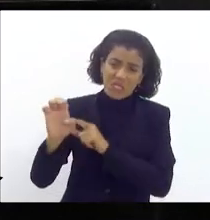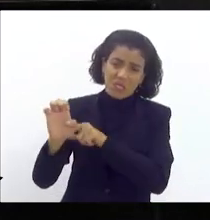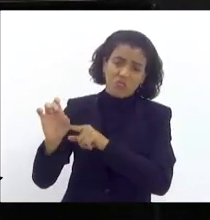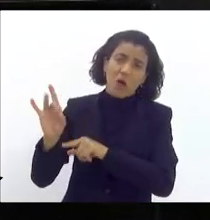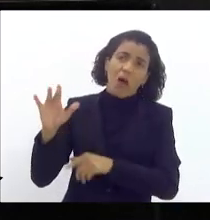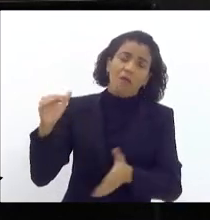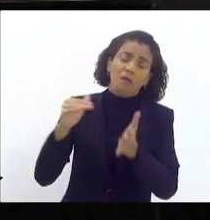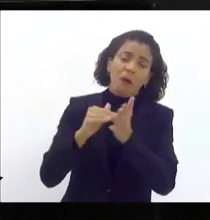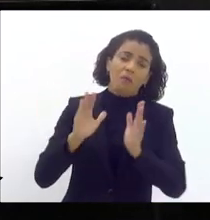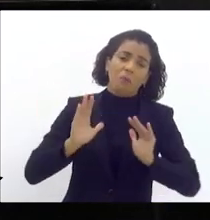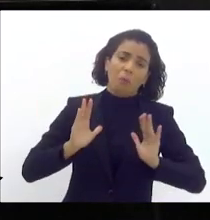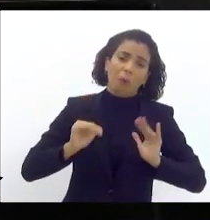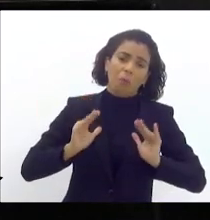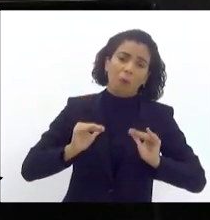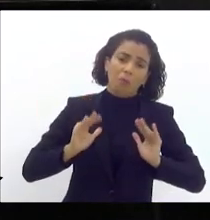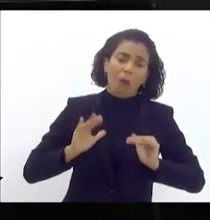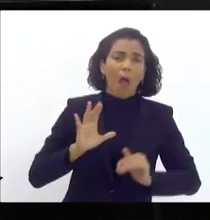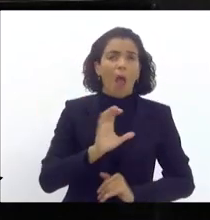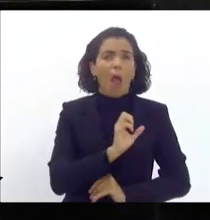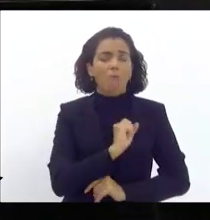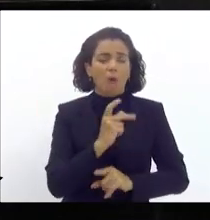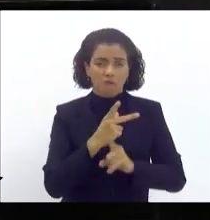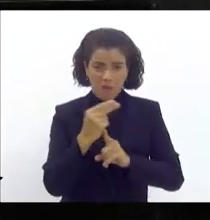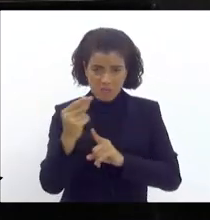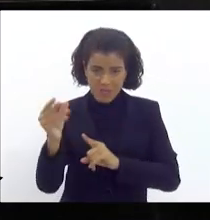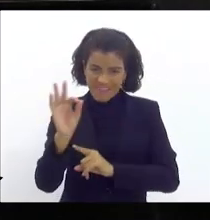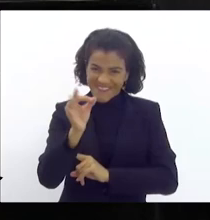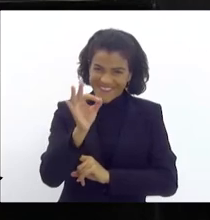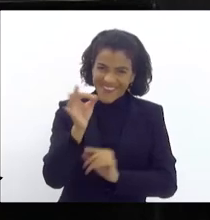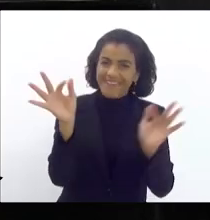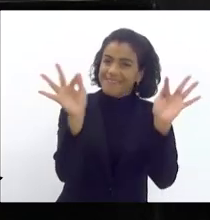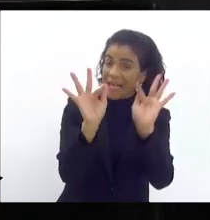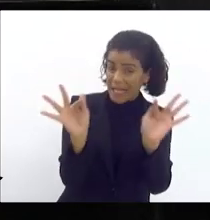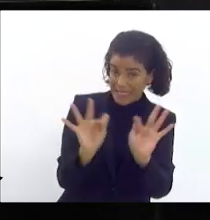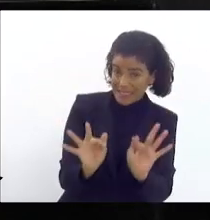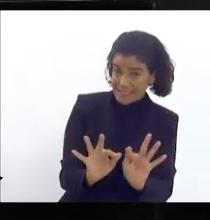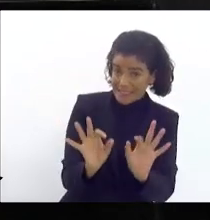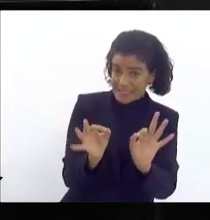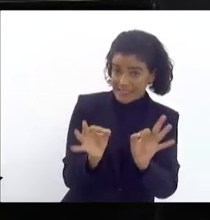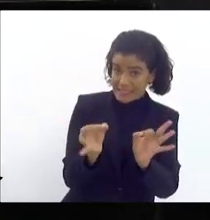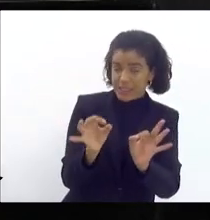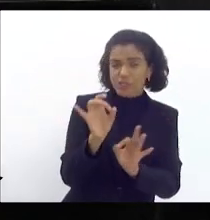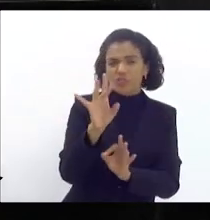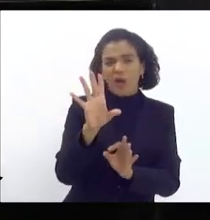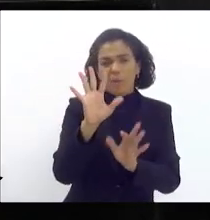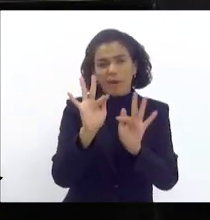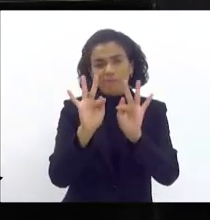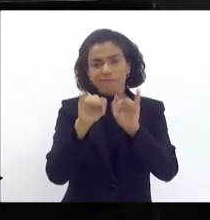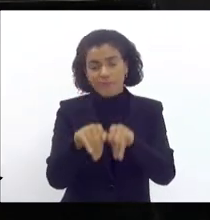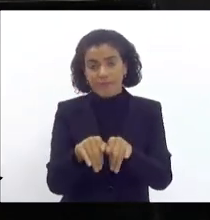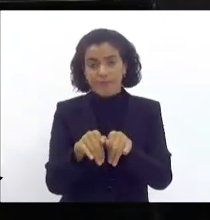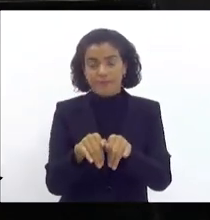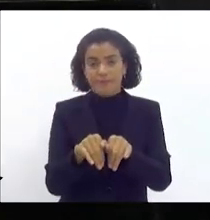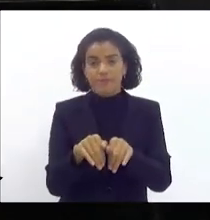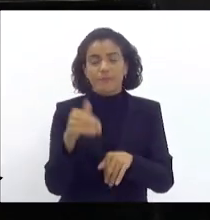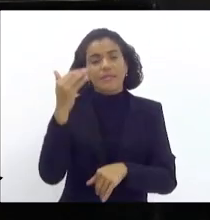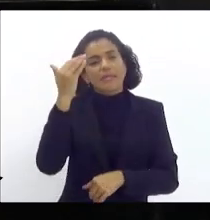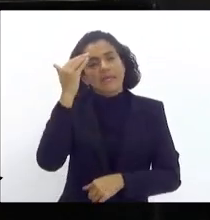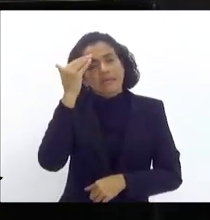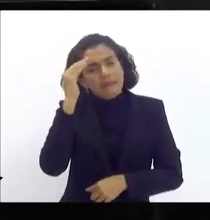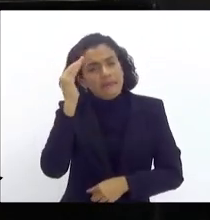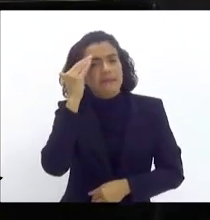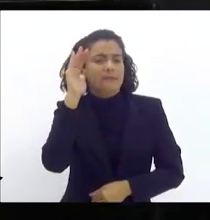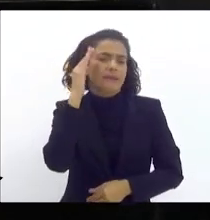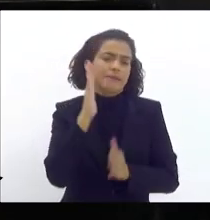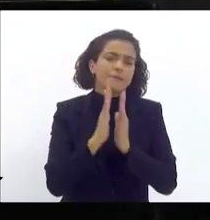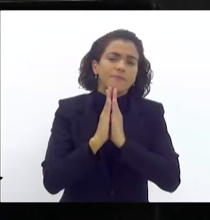convém. Mas o amor venceu, está todo mundo muito feliz. E só para finalizar, entendam algo.